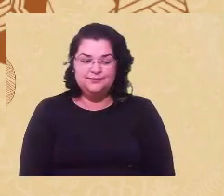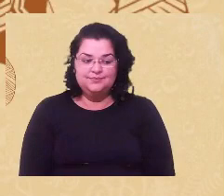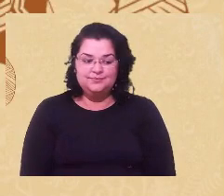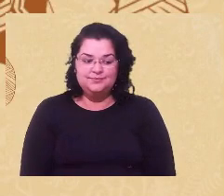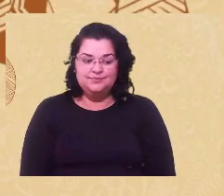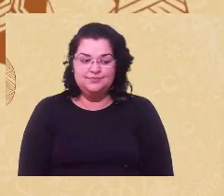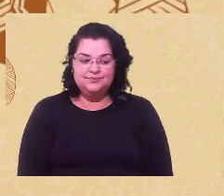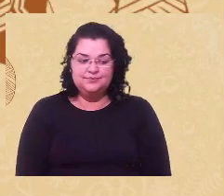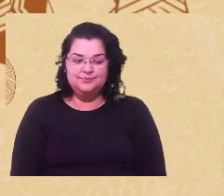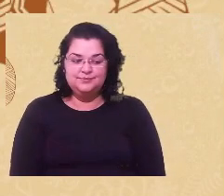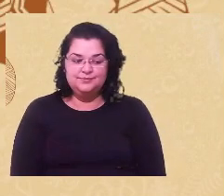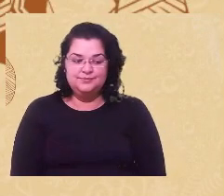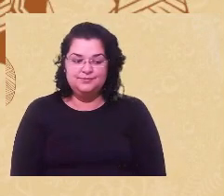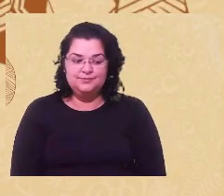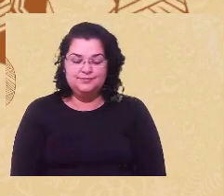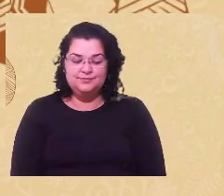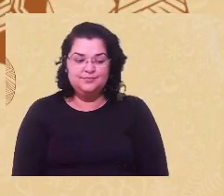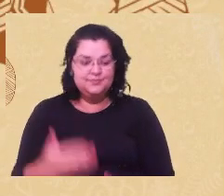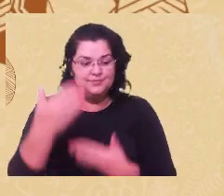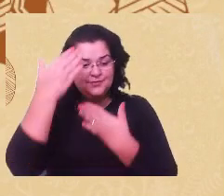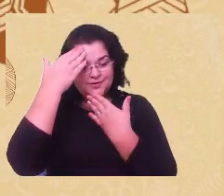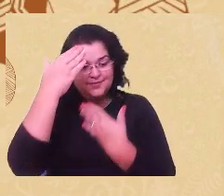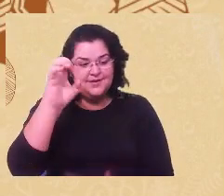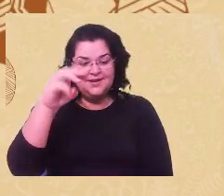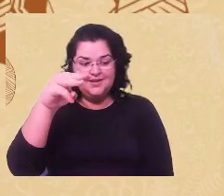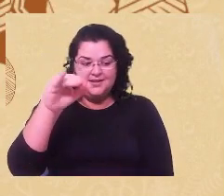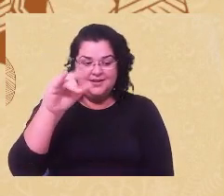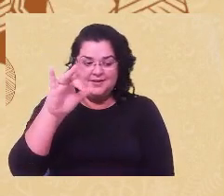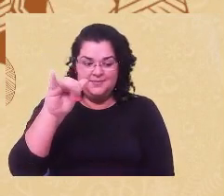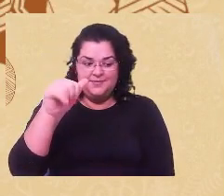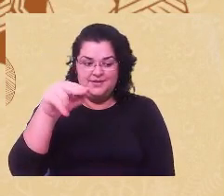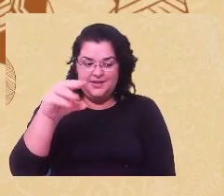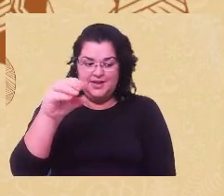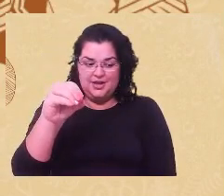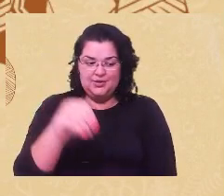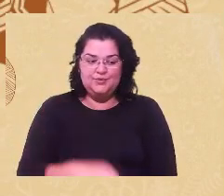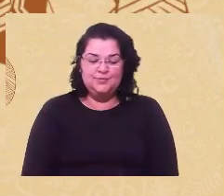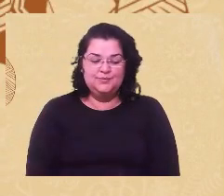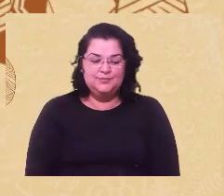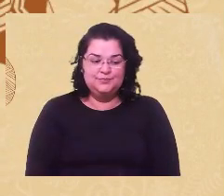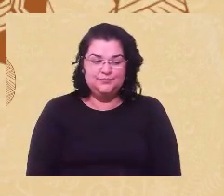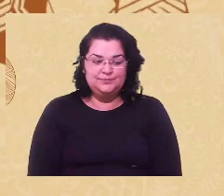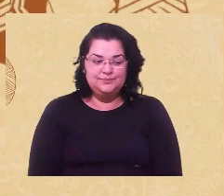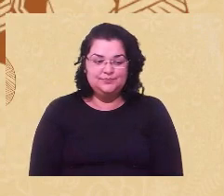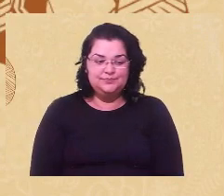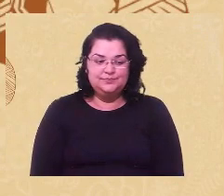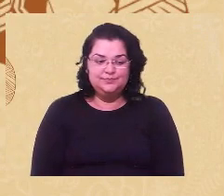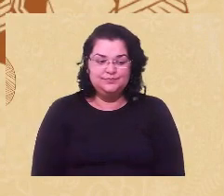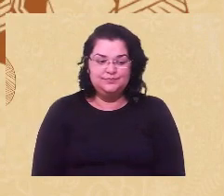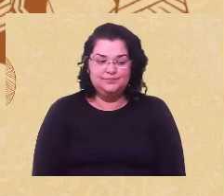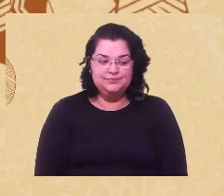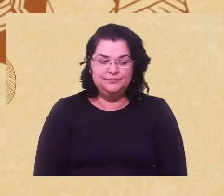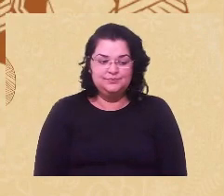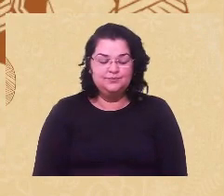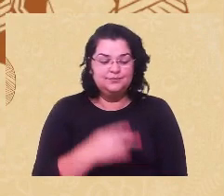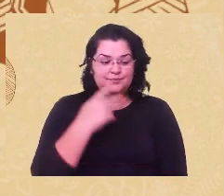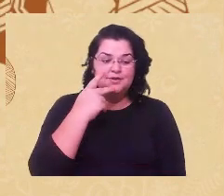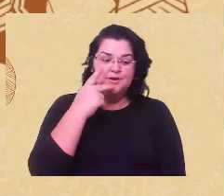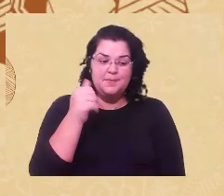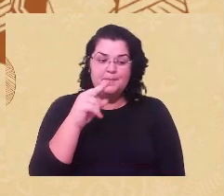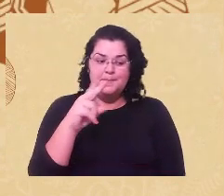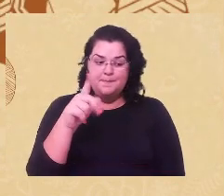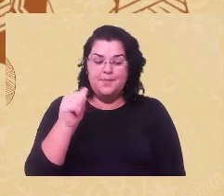muito obrigado, Emiliano, passo a palavra para você, Paula, obrigada mais uma vez.